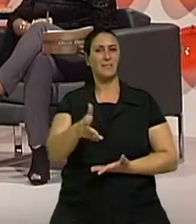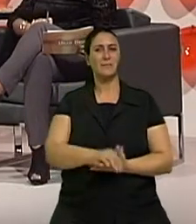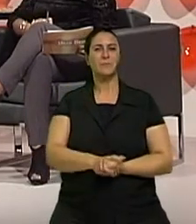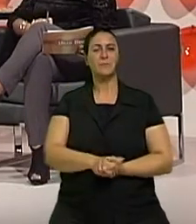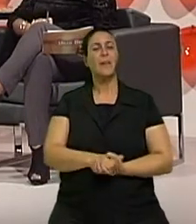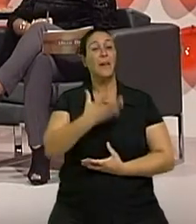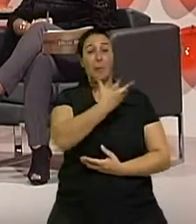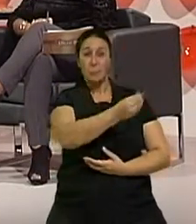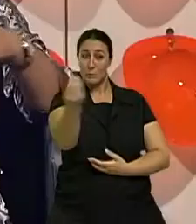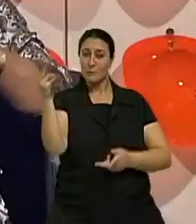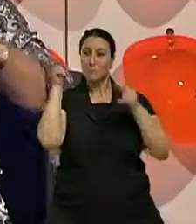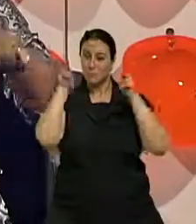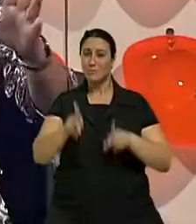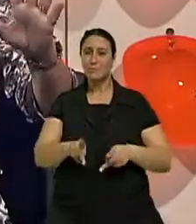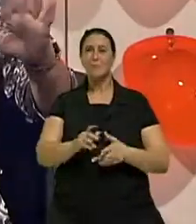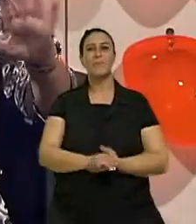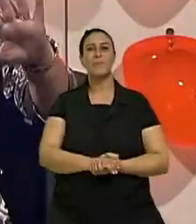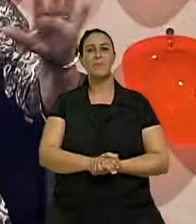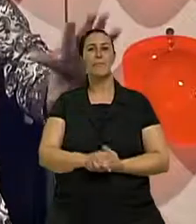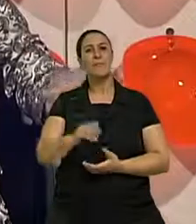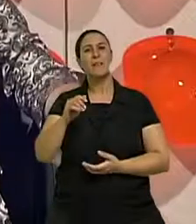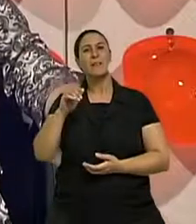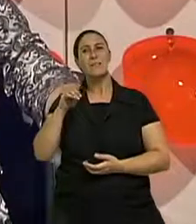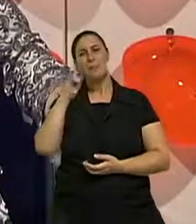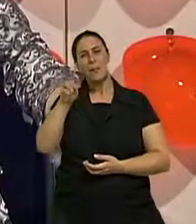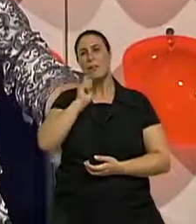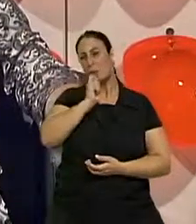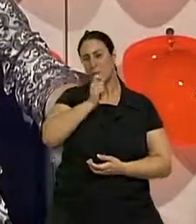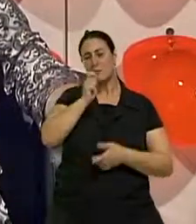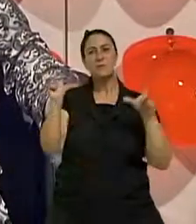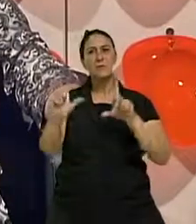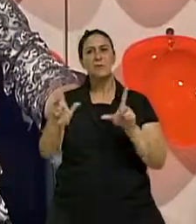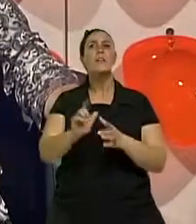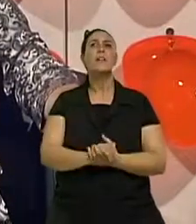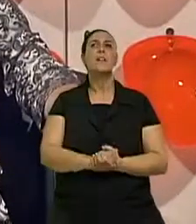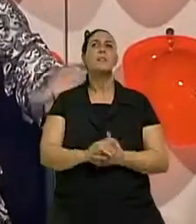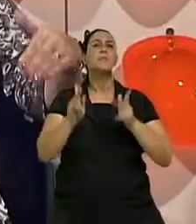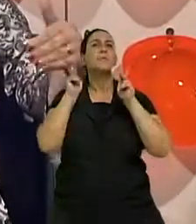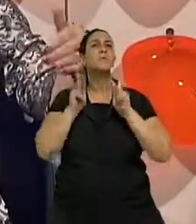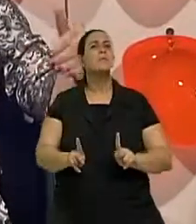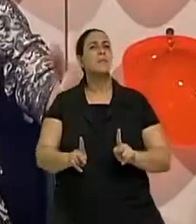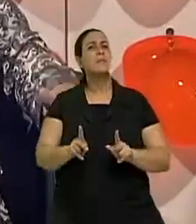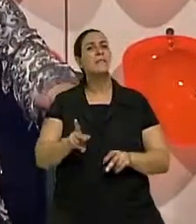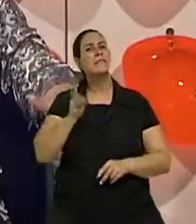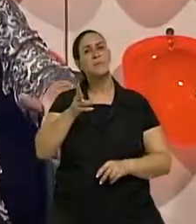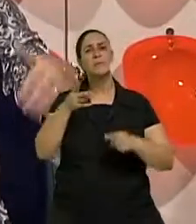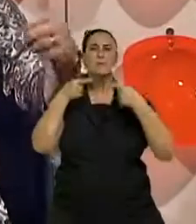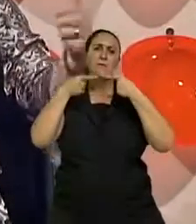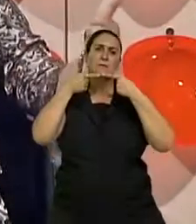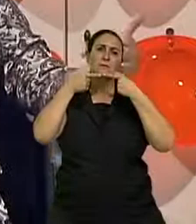atenção quando a gente vê, assim, algumas reportagens, são pessoas, assim, que se queixam que